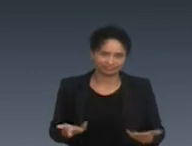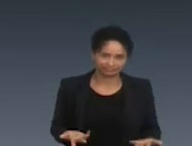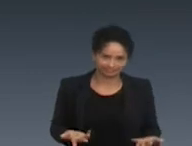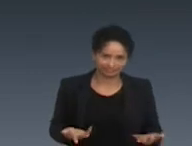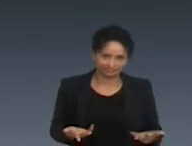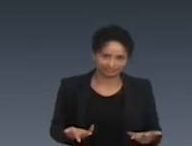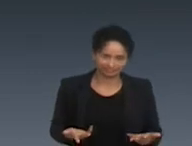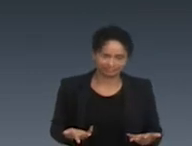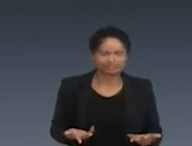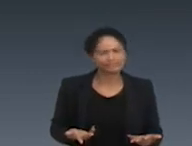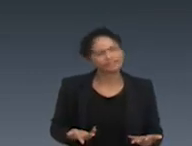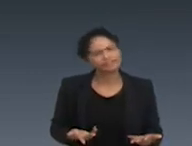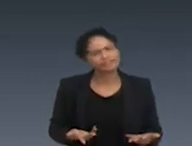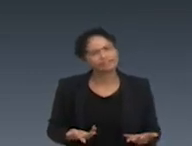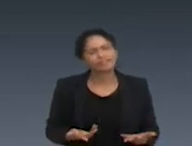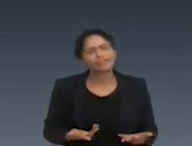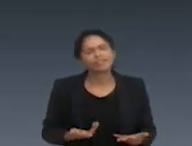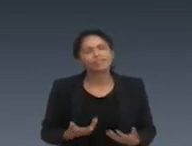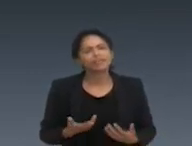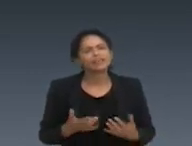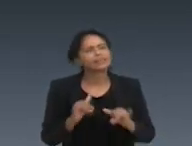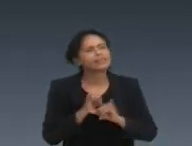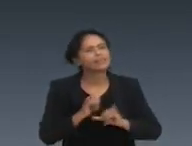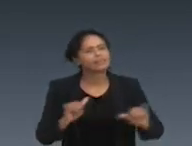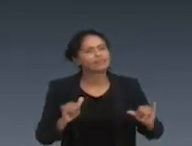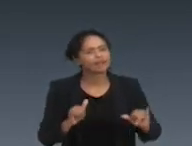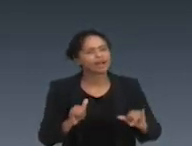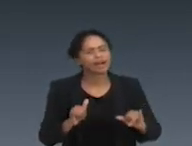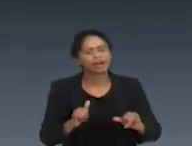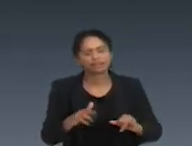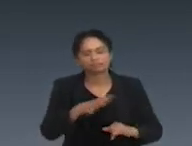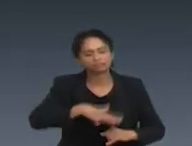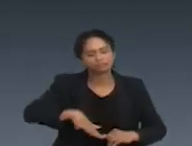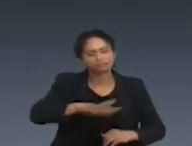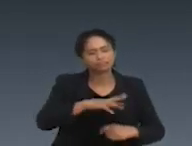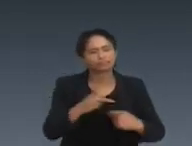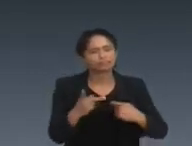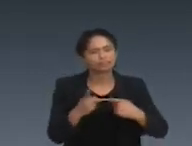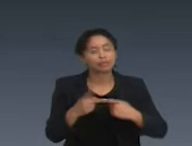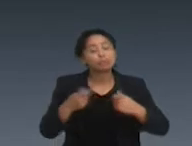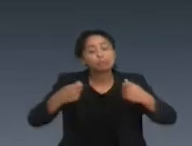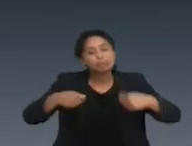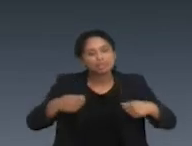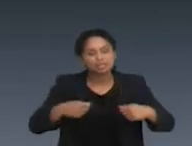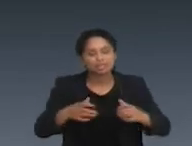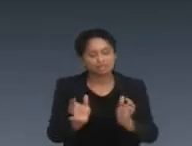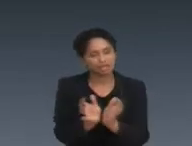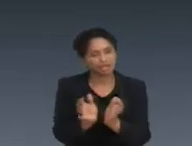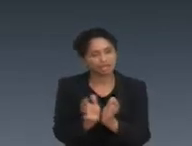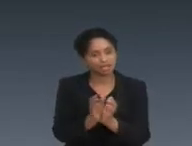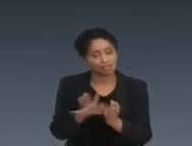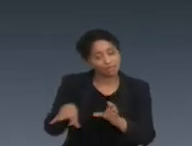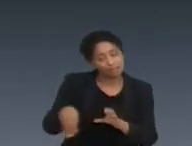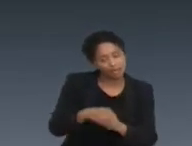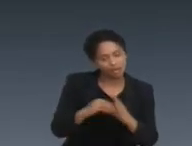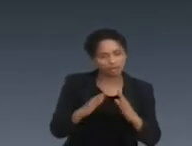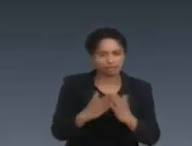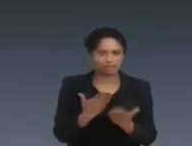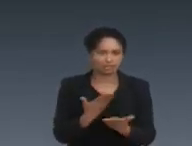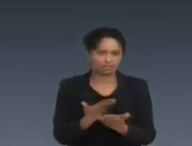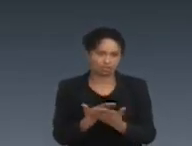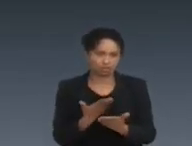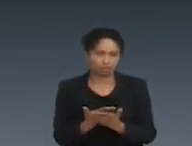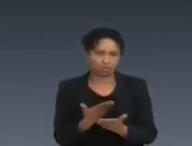em, a gente fala muito em, tem que treinar a equipe da escola e tem que treinar a equipe da escola, mas a gente tem que treinar a equipe de saúde também.